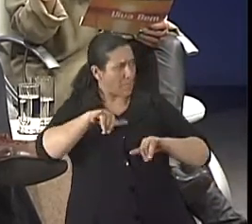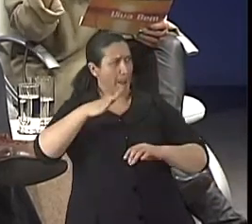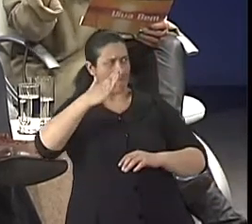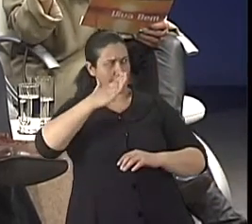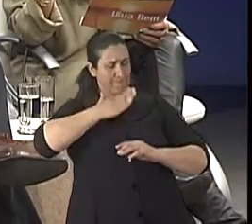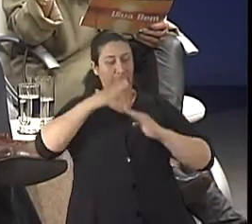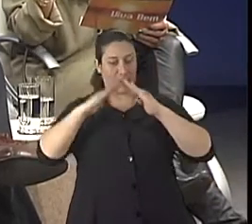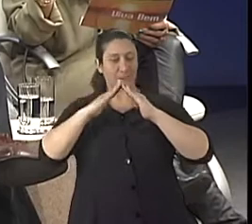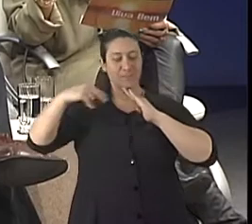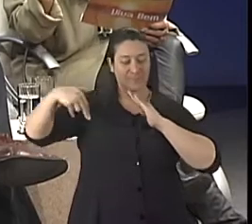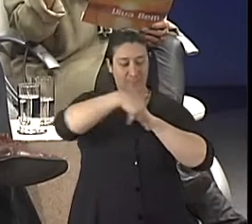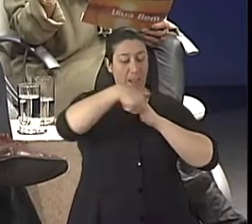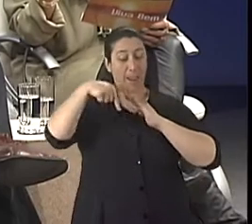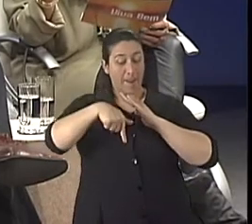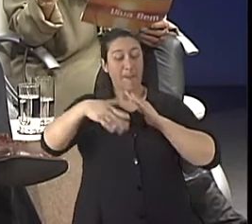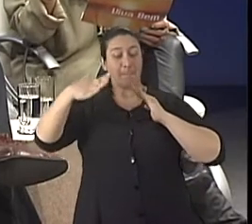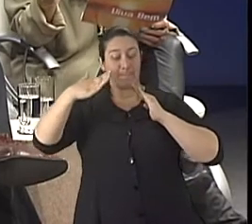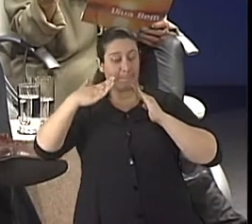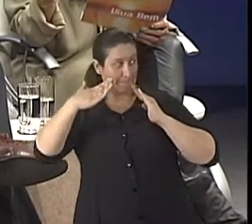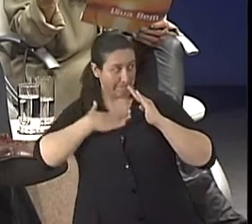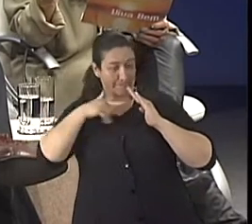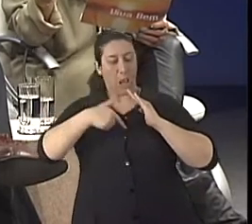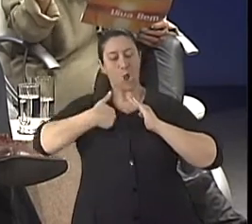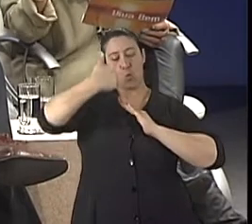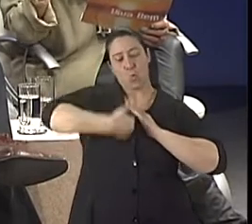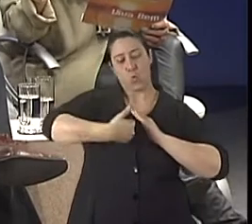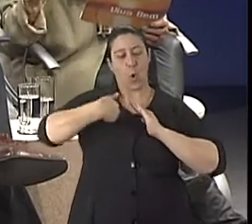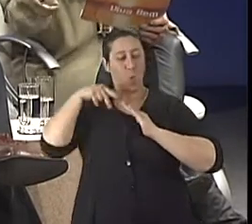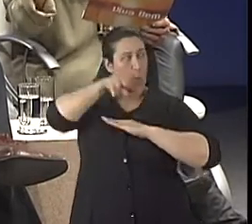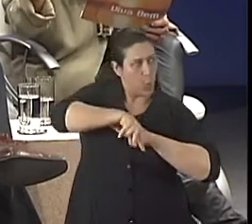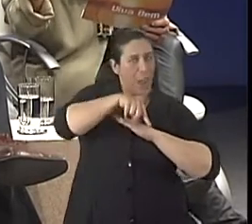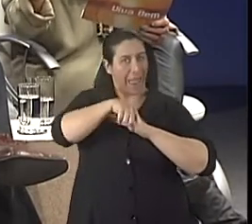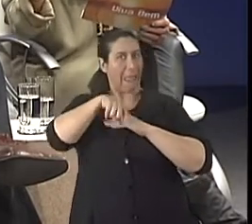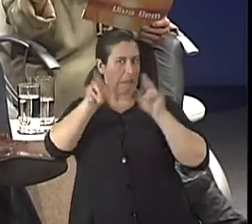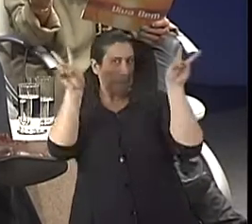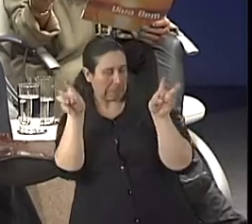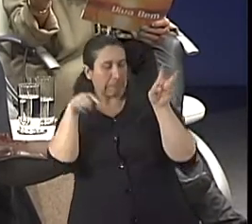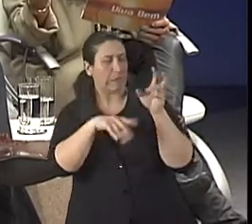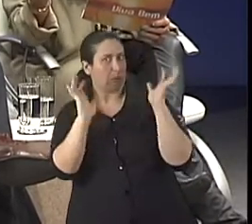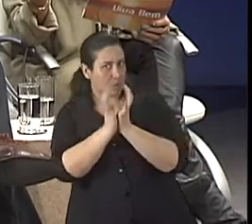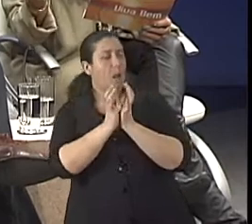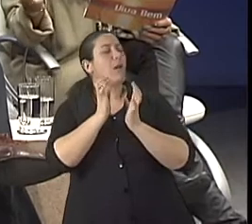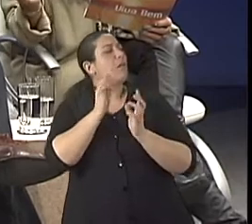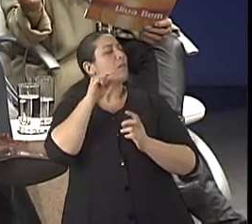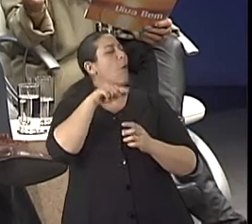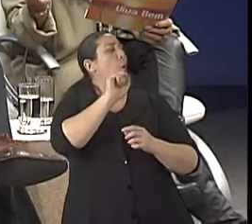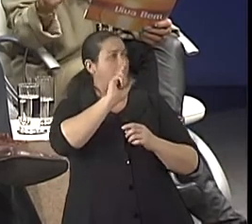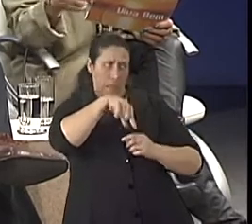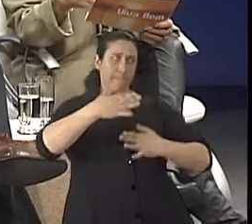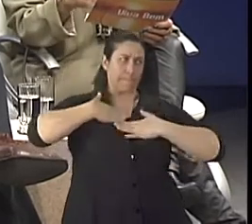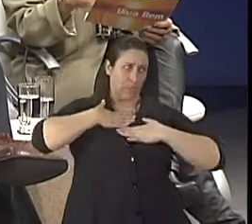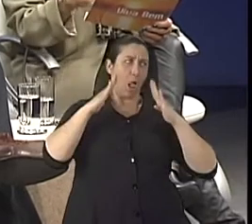calçada da minha casa, do meu prédio, que eu sou responsável, e a calçada que eu ando, que é a minha calçada. Exatamente.